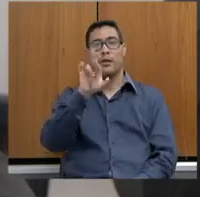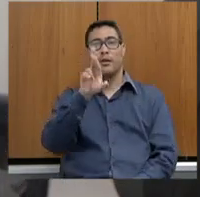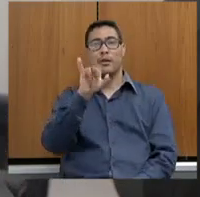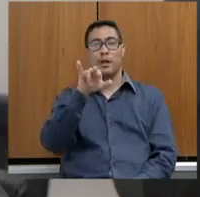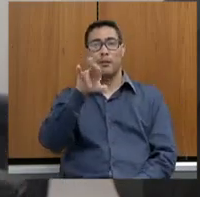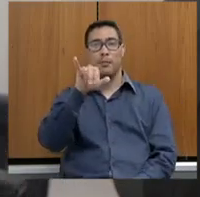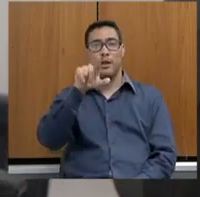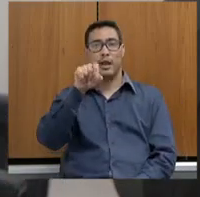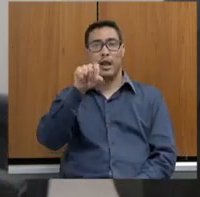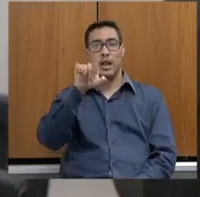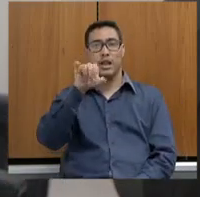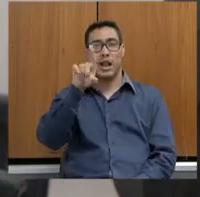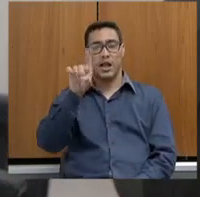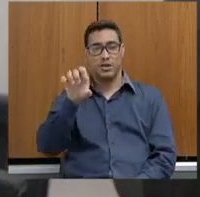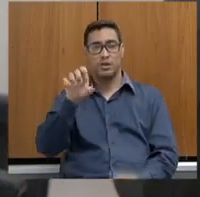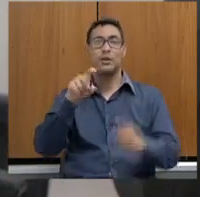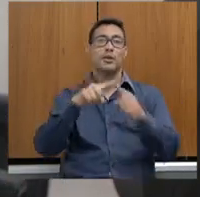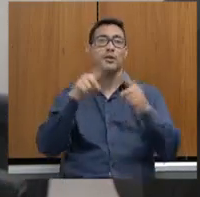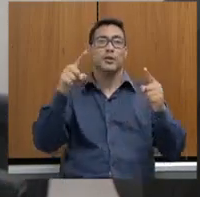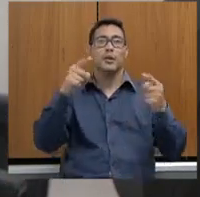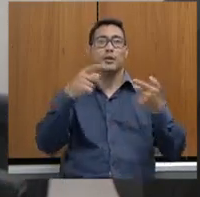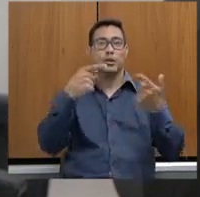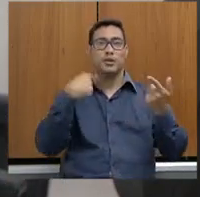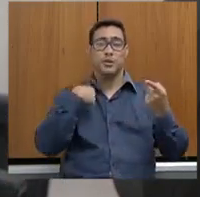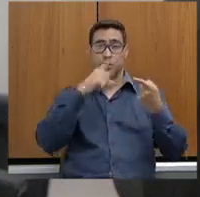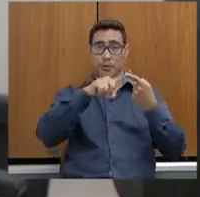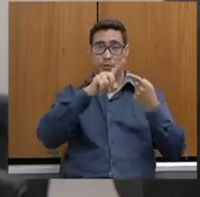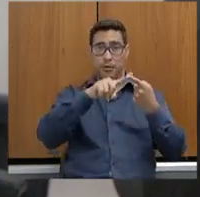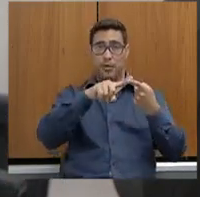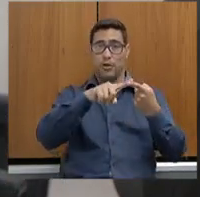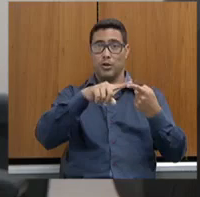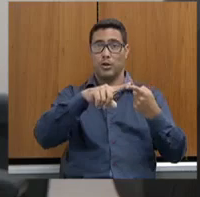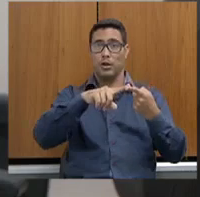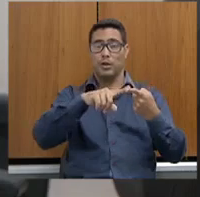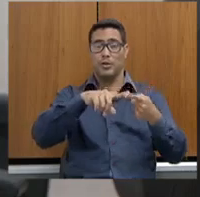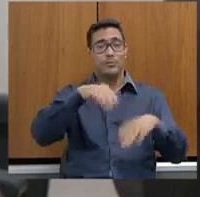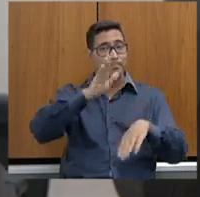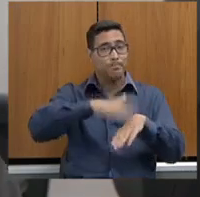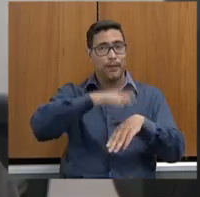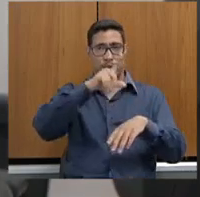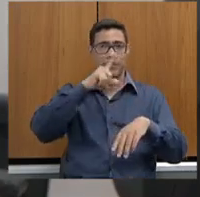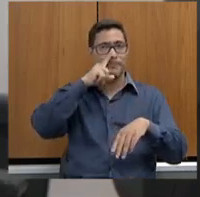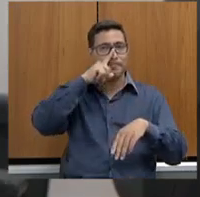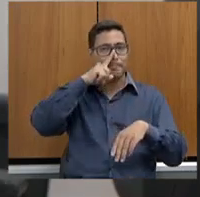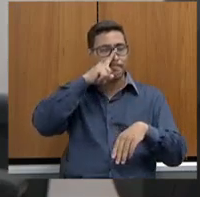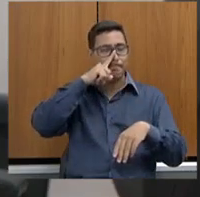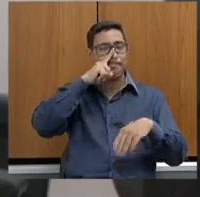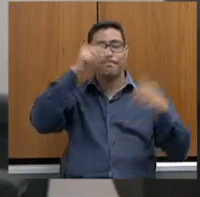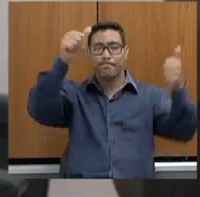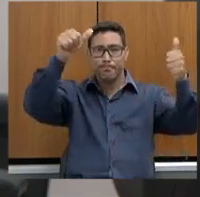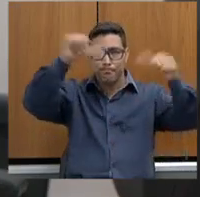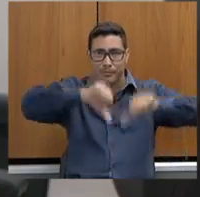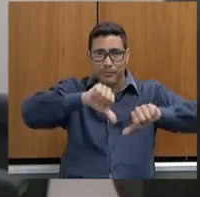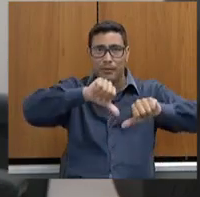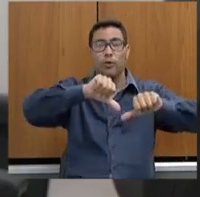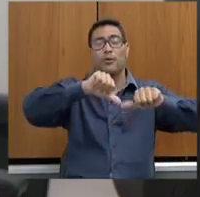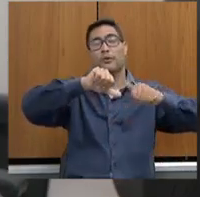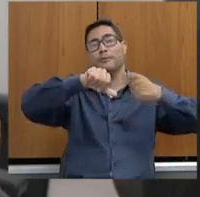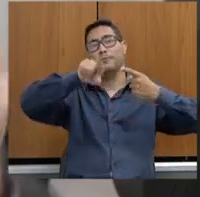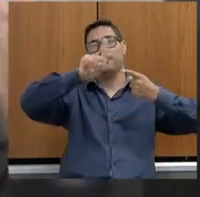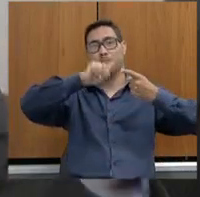nós temos dois dados aqui. dos principais, dos delitos mais graves, os crimes violentos, que estão aqui,